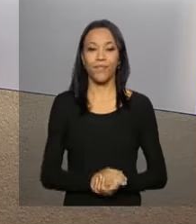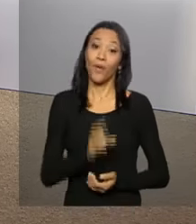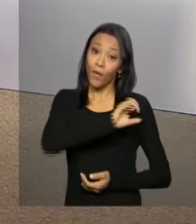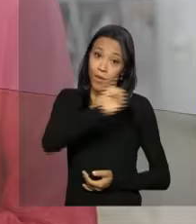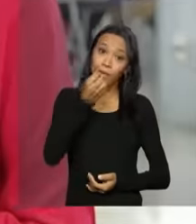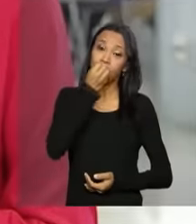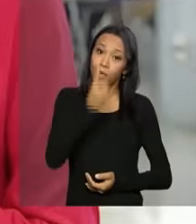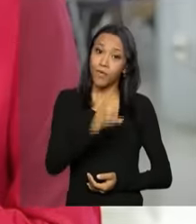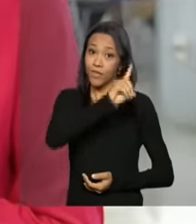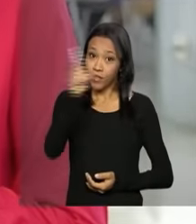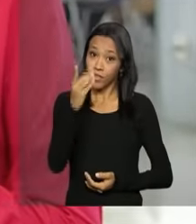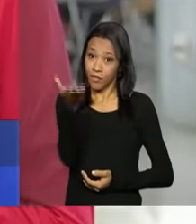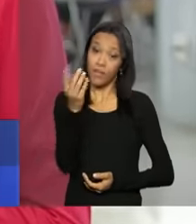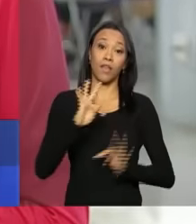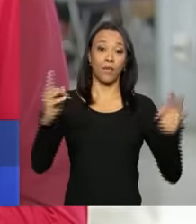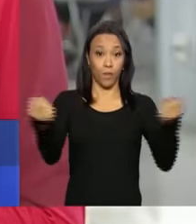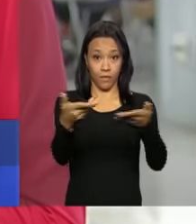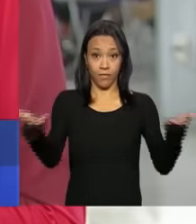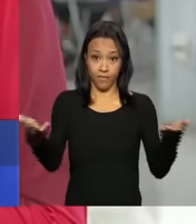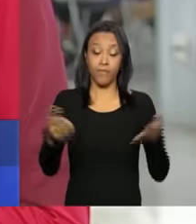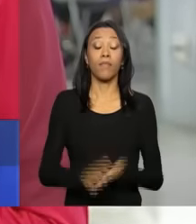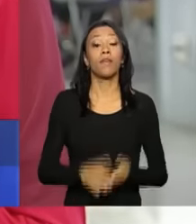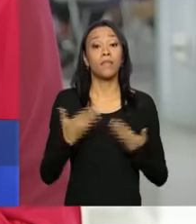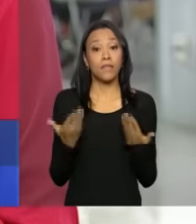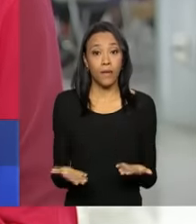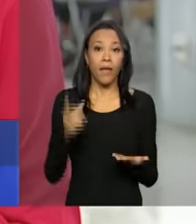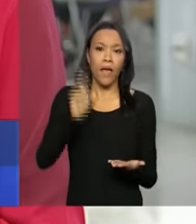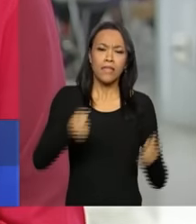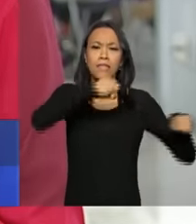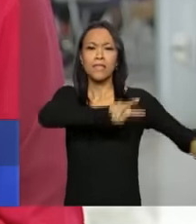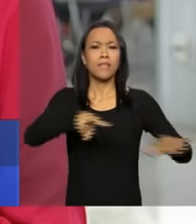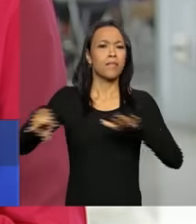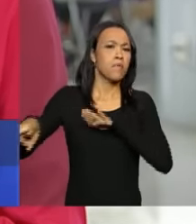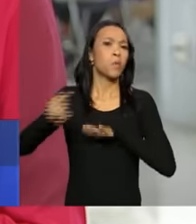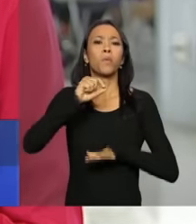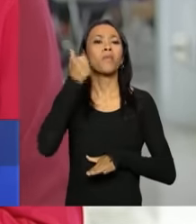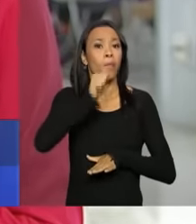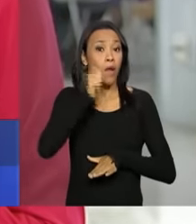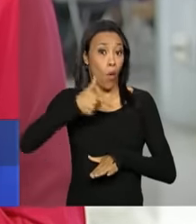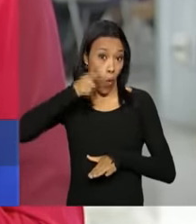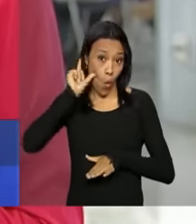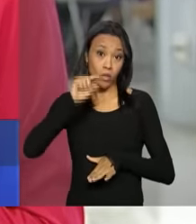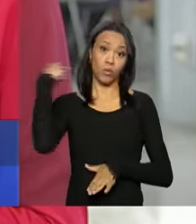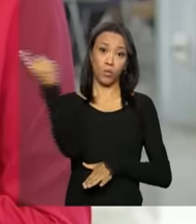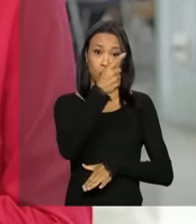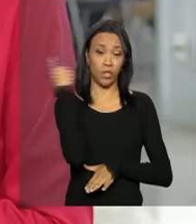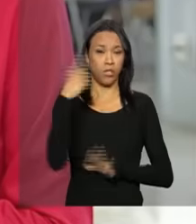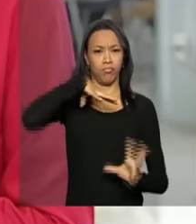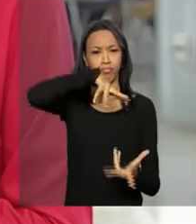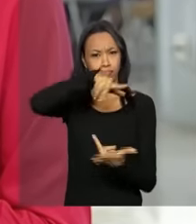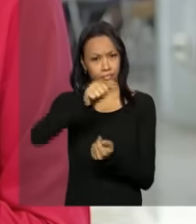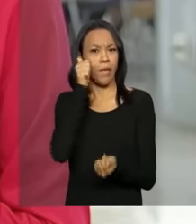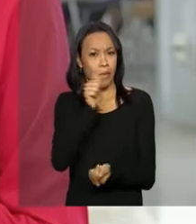Olá, Daniela, bom dia para você, bom dia a todos. Bom, ainda como parte da Semana da Mulher, como a gente sabe, ontem foi celebrado o Dia Internacional